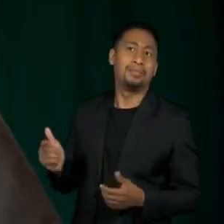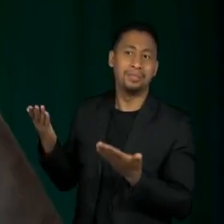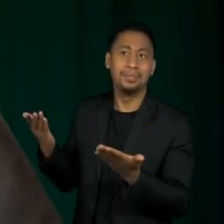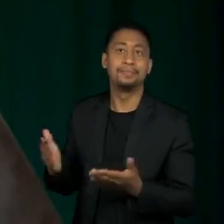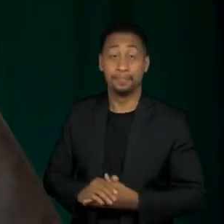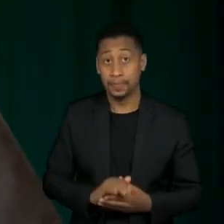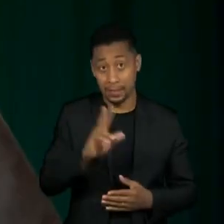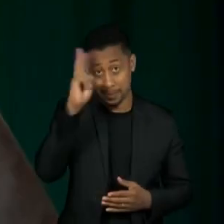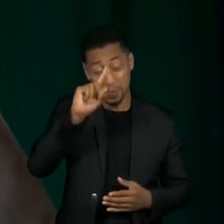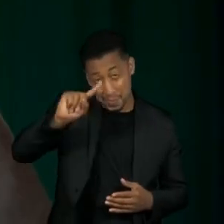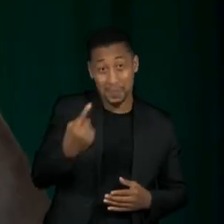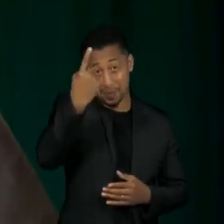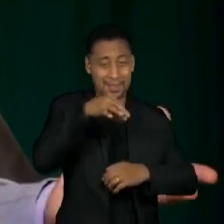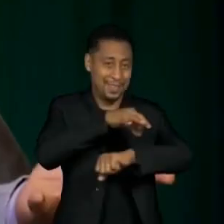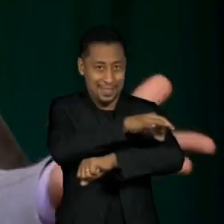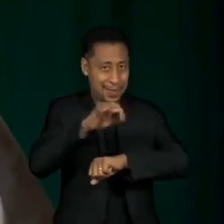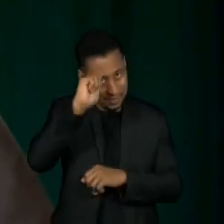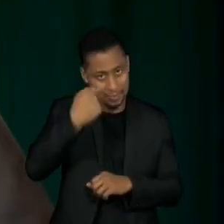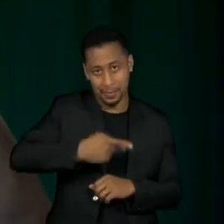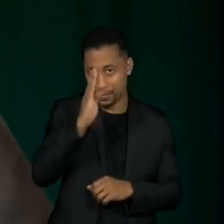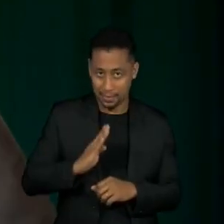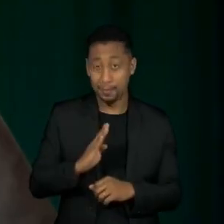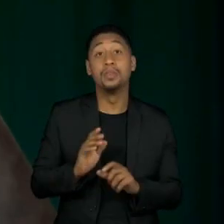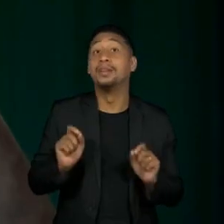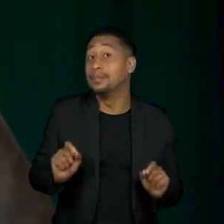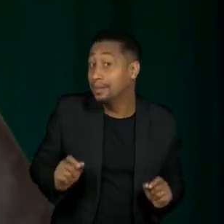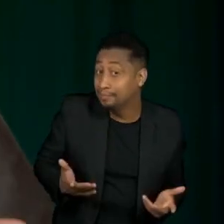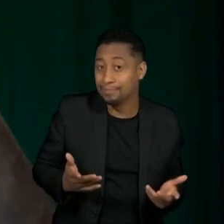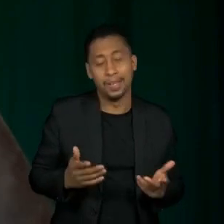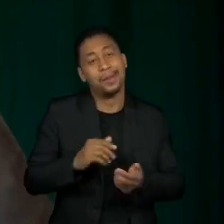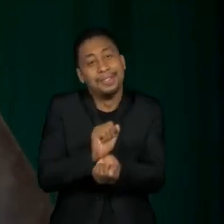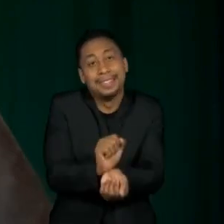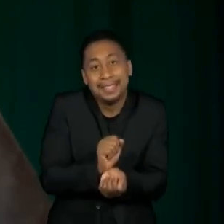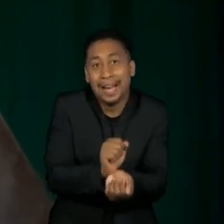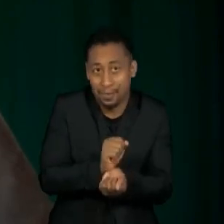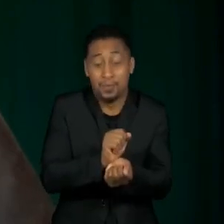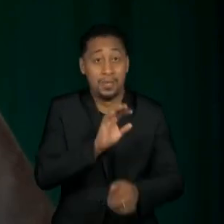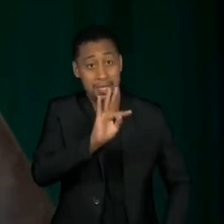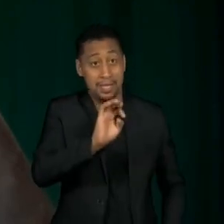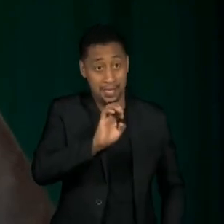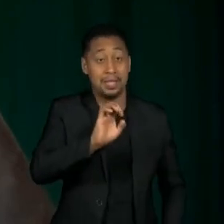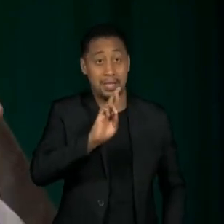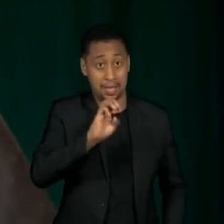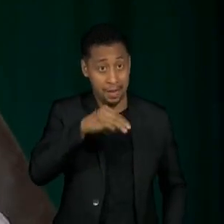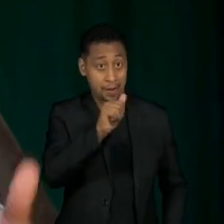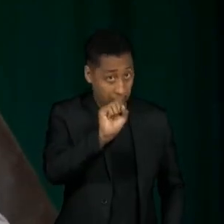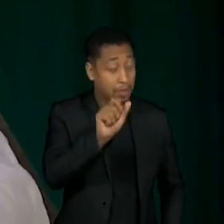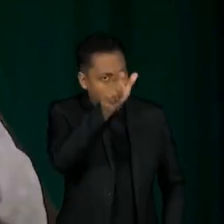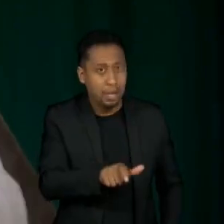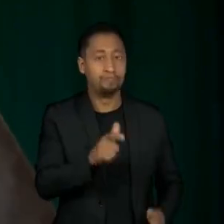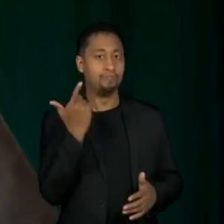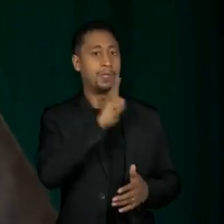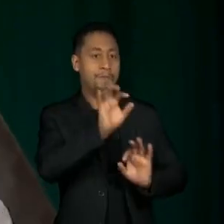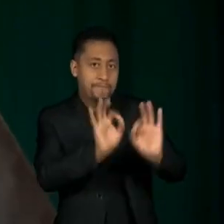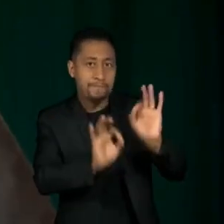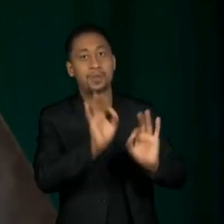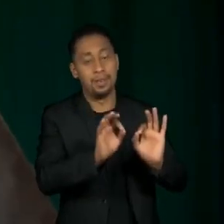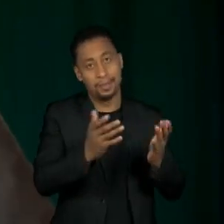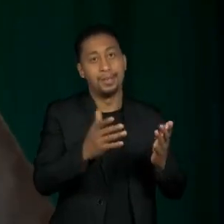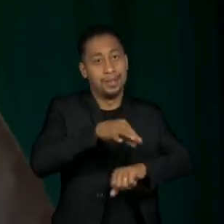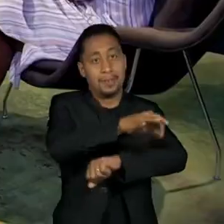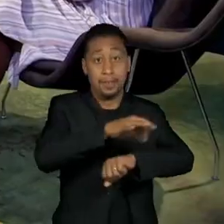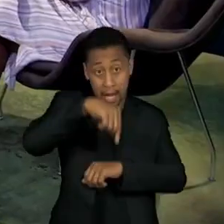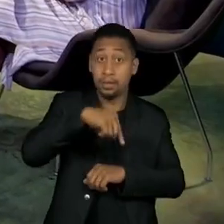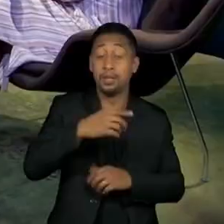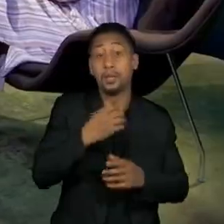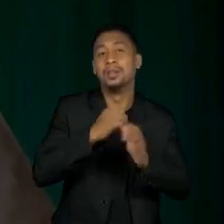Lembrando que o nosso primeiro arquiteto negro e reconhecido no Brasil é o nosso grande Tebas, que era um escravo e que mesmo estradizado deixou a marca na arquitetura, na engenharia, aqui na cidade de São Paulo ainda, no